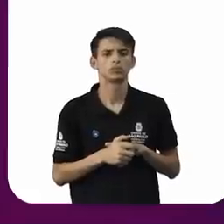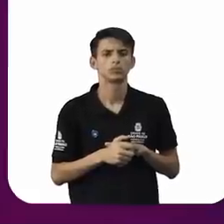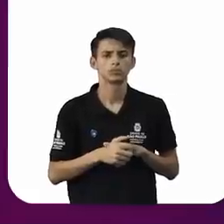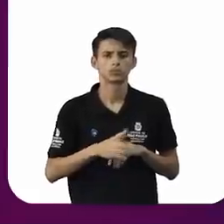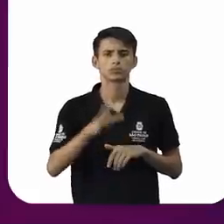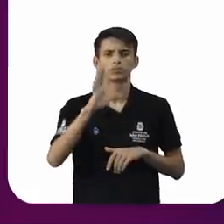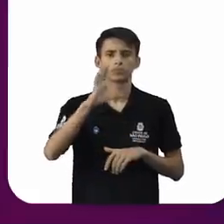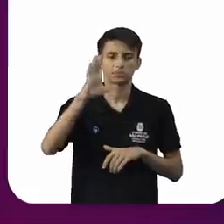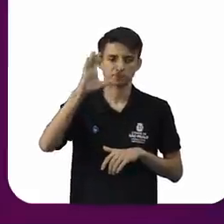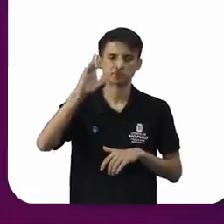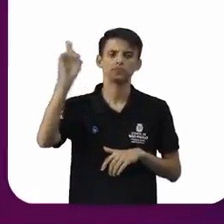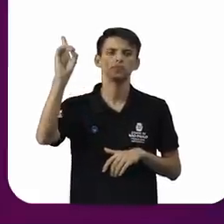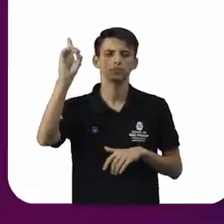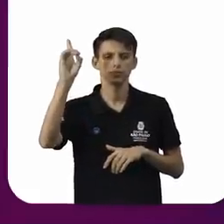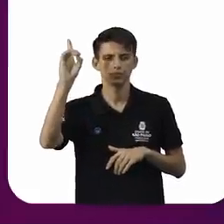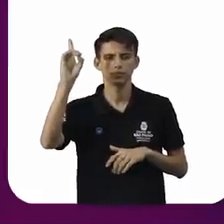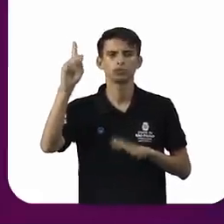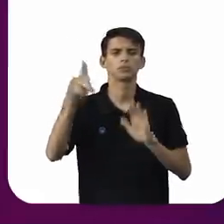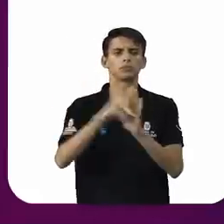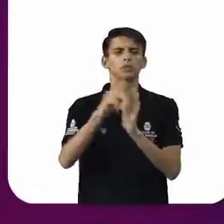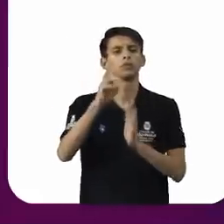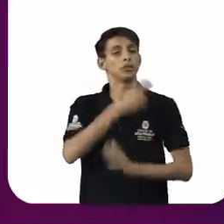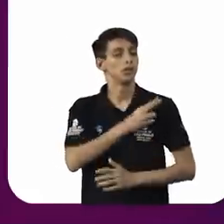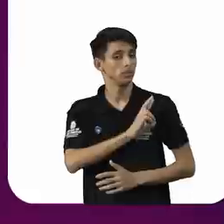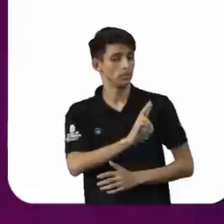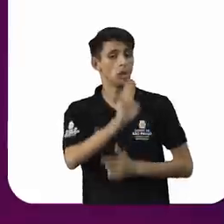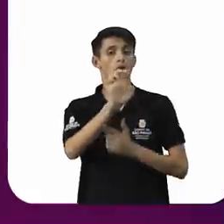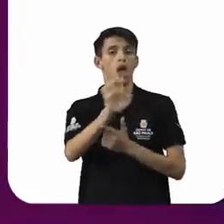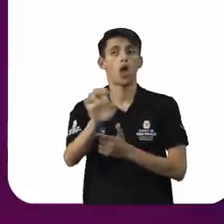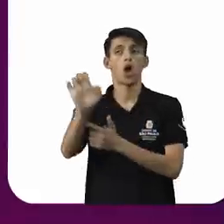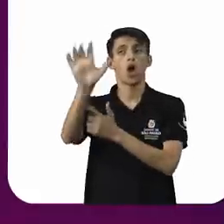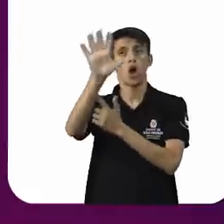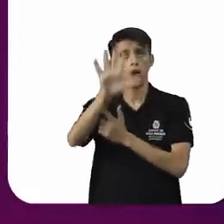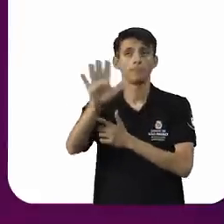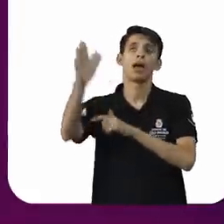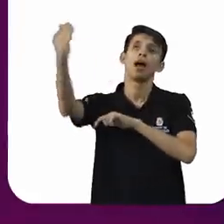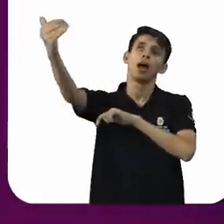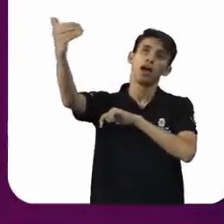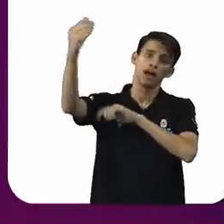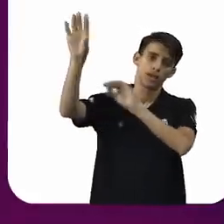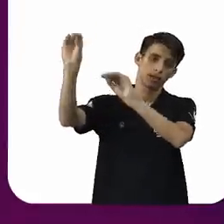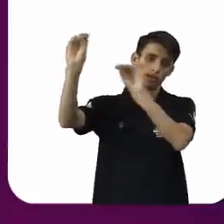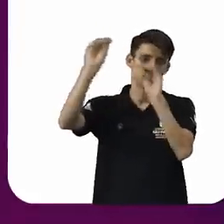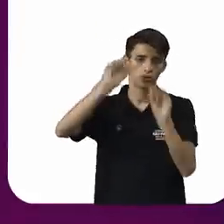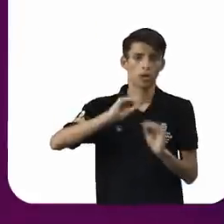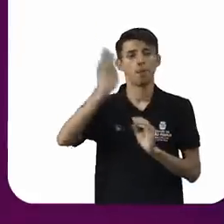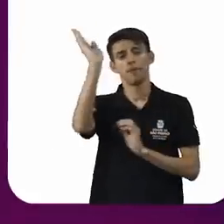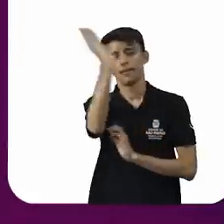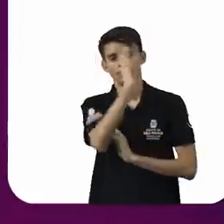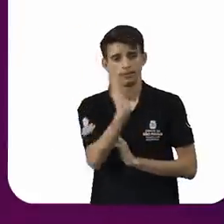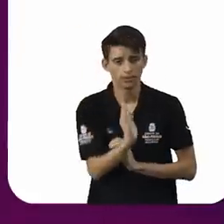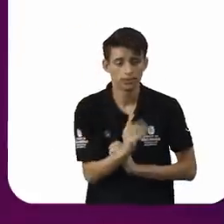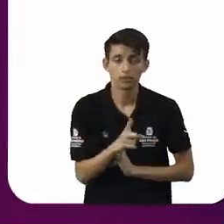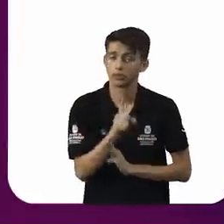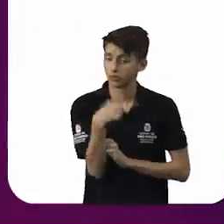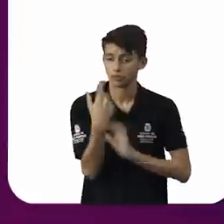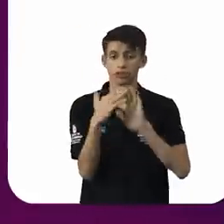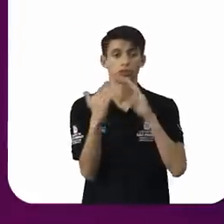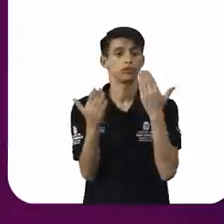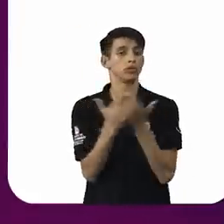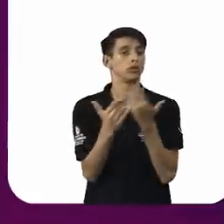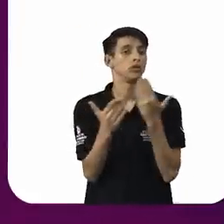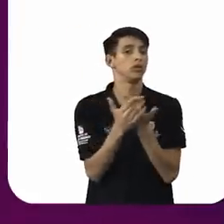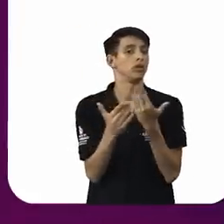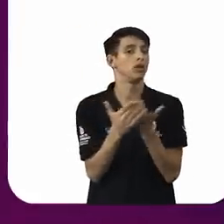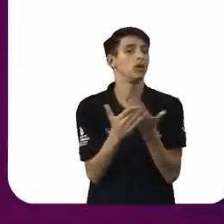religião europeia, e invadiram o Brasil. E a nossa escola, por exemplo, a nossa escola é quase